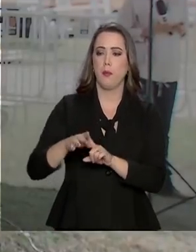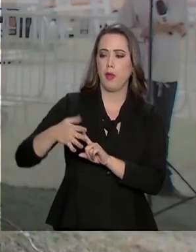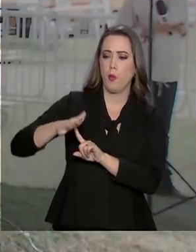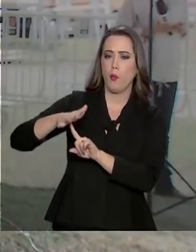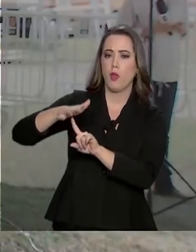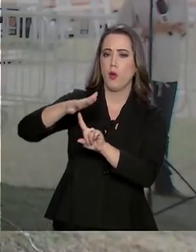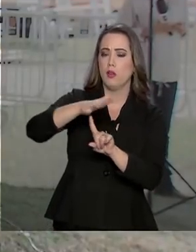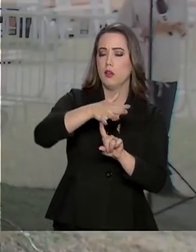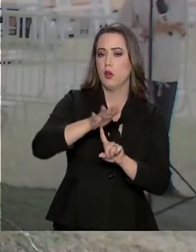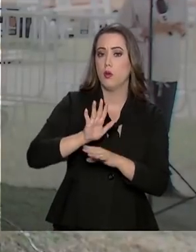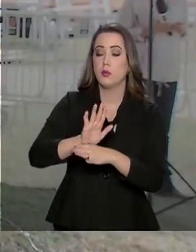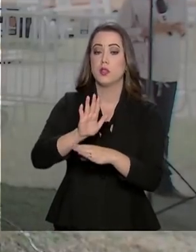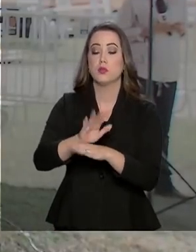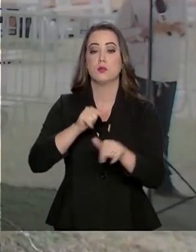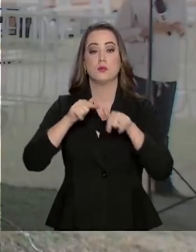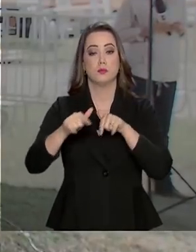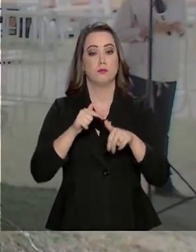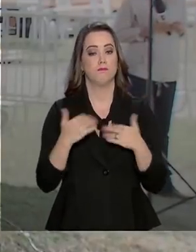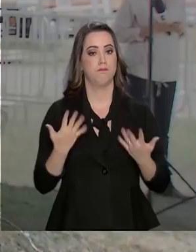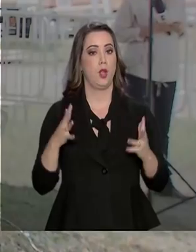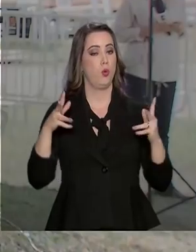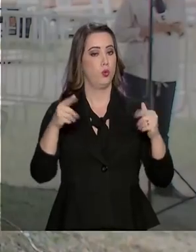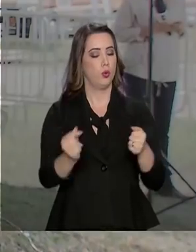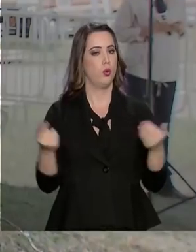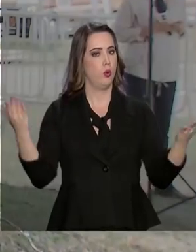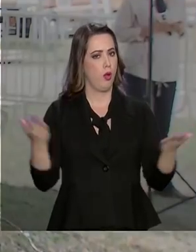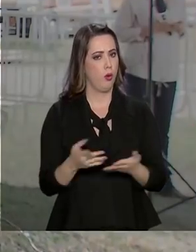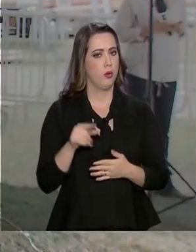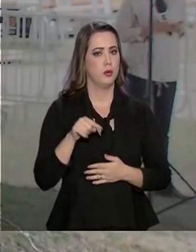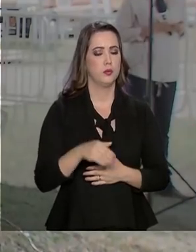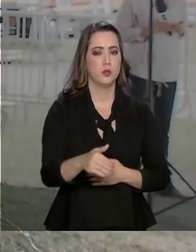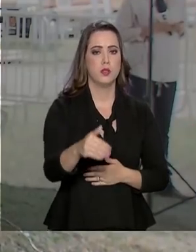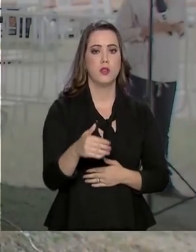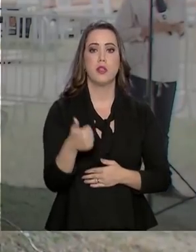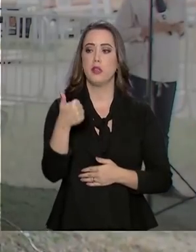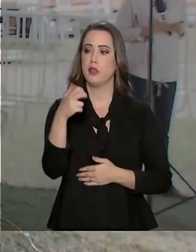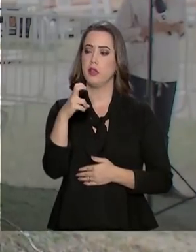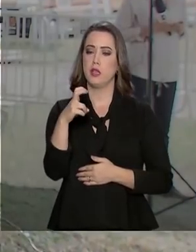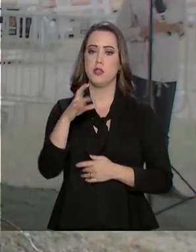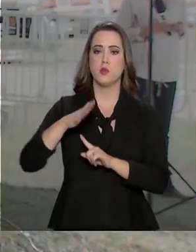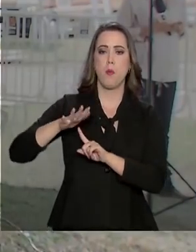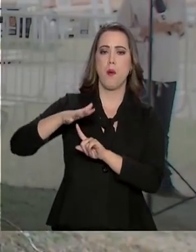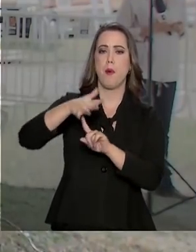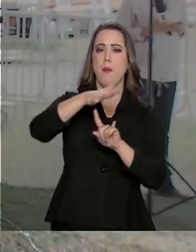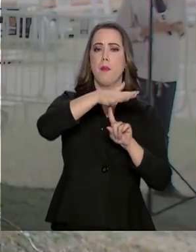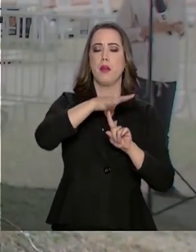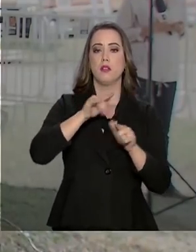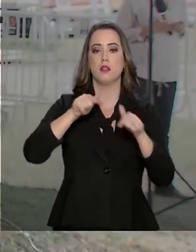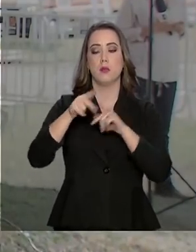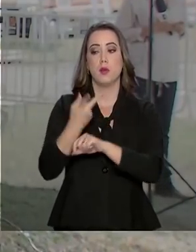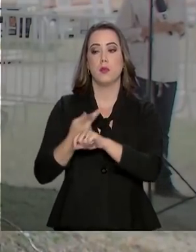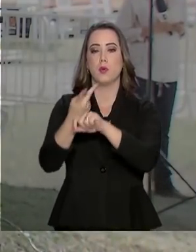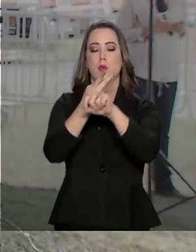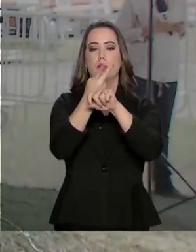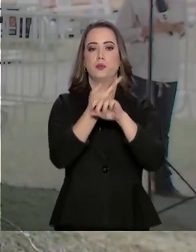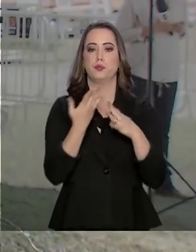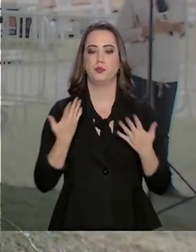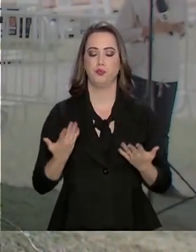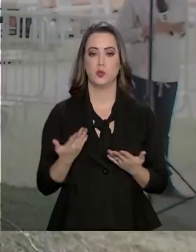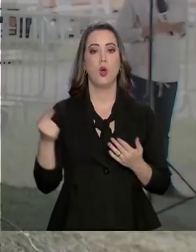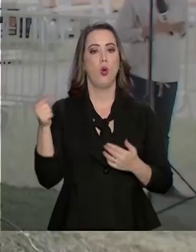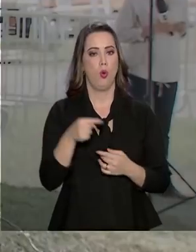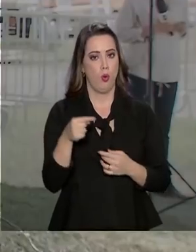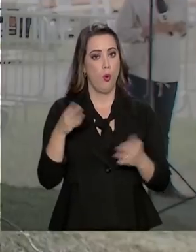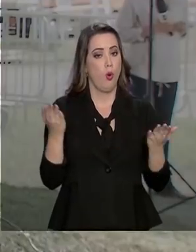cá para reforçar as ações ao todo, neste momento, 15 helicópteros trabalham nas buscas também hoje